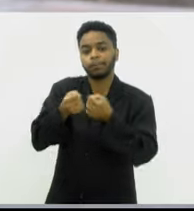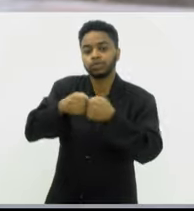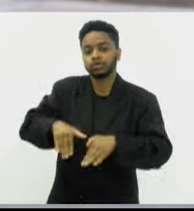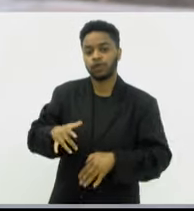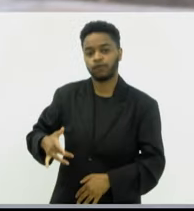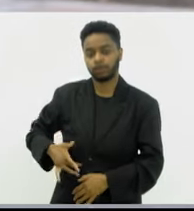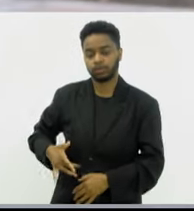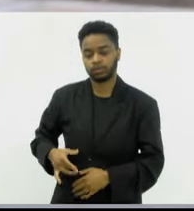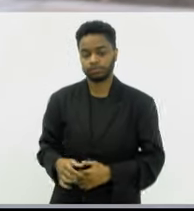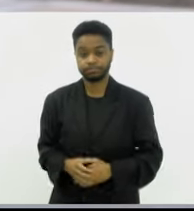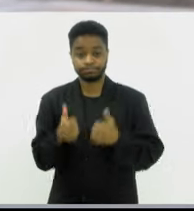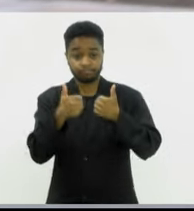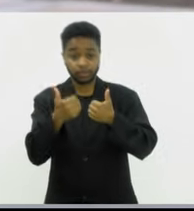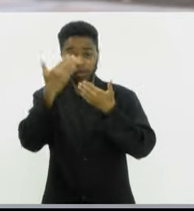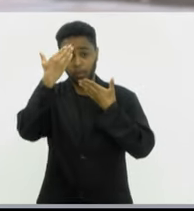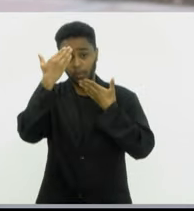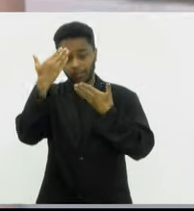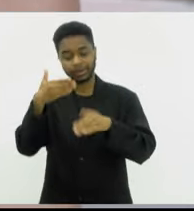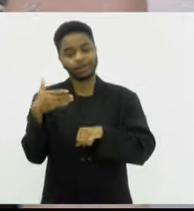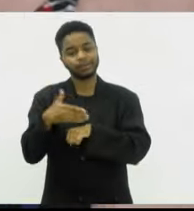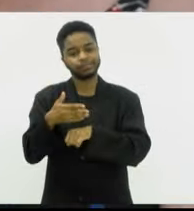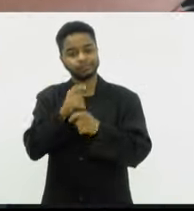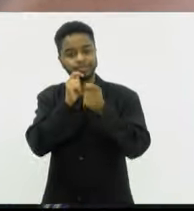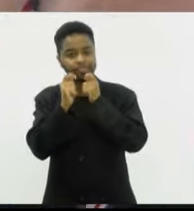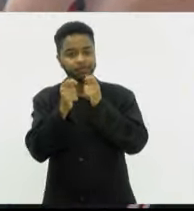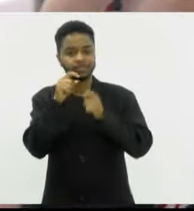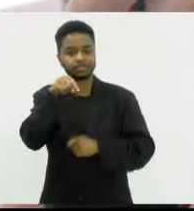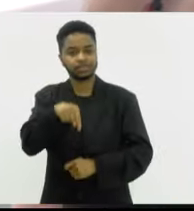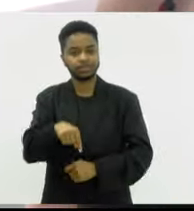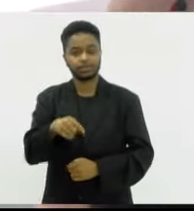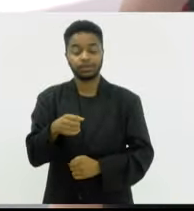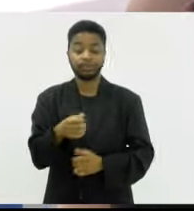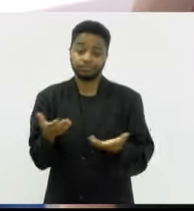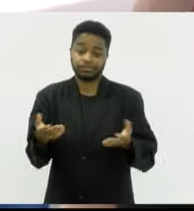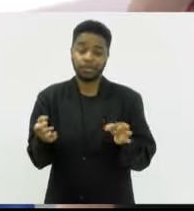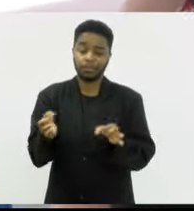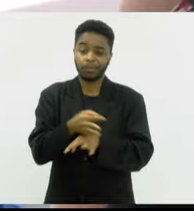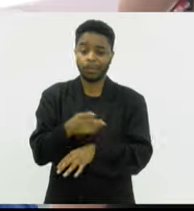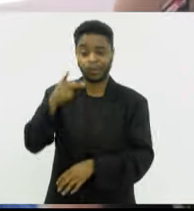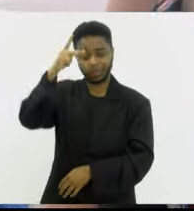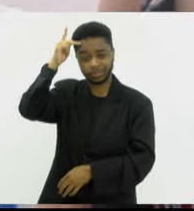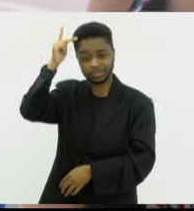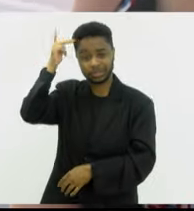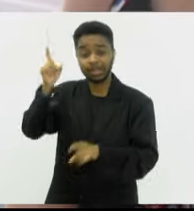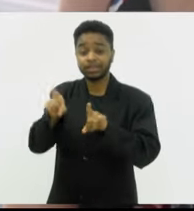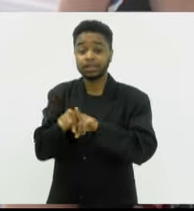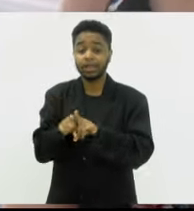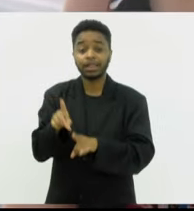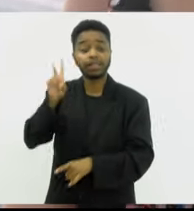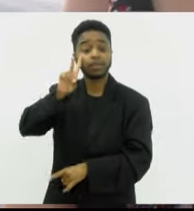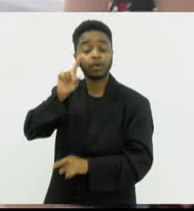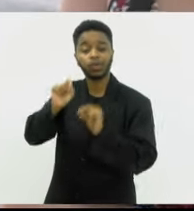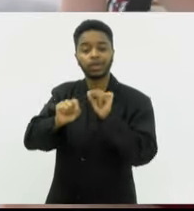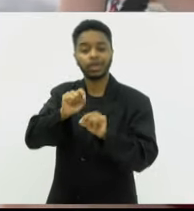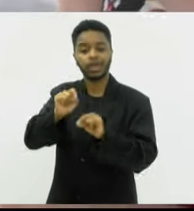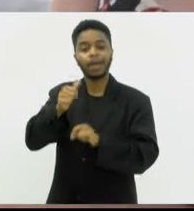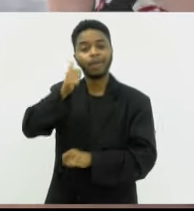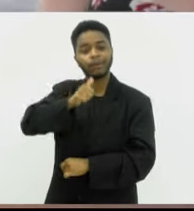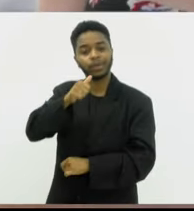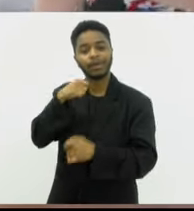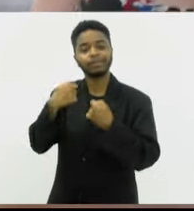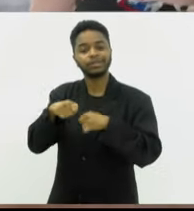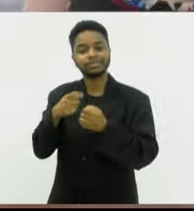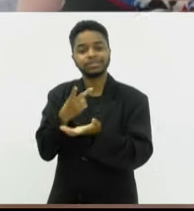Tá certo, doutora. Muito obrigada pela sua participação aqui hoje. É isso, Potira. Lembrando sempre que a mulher deve fazer um